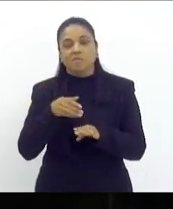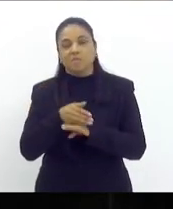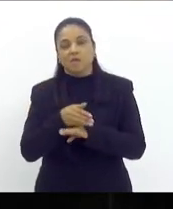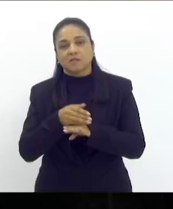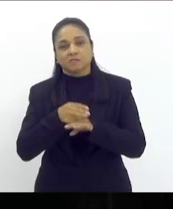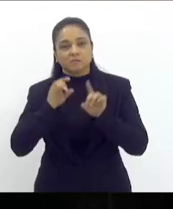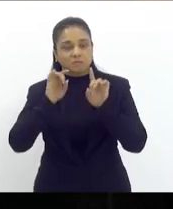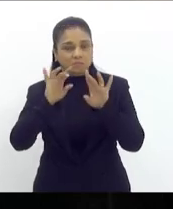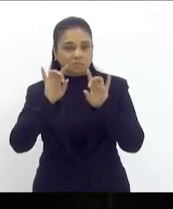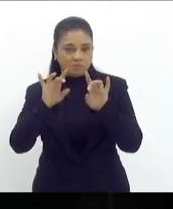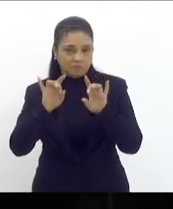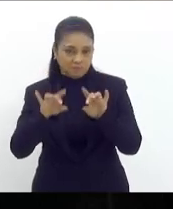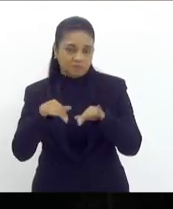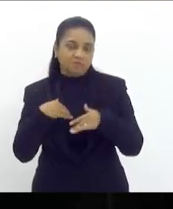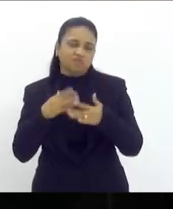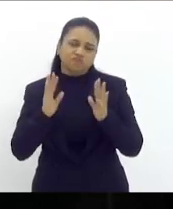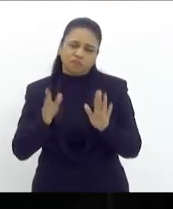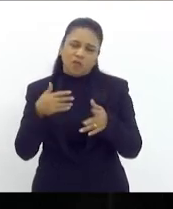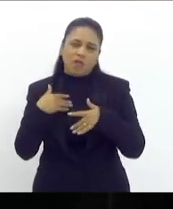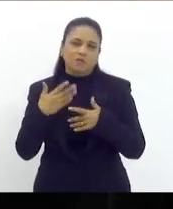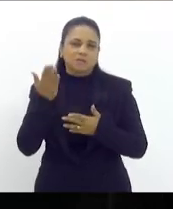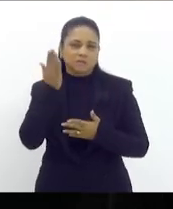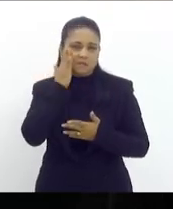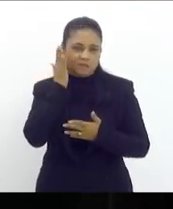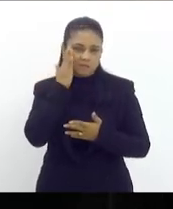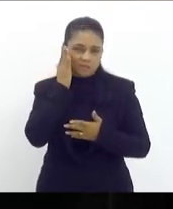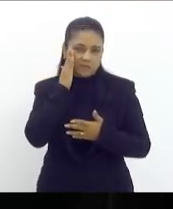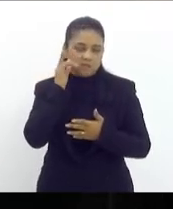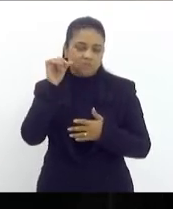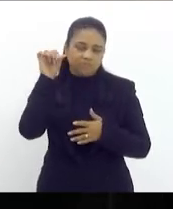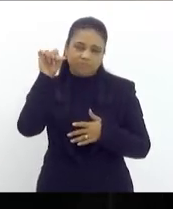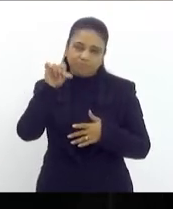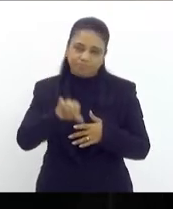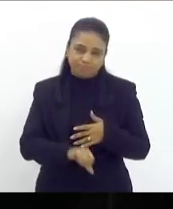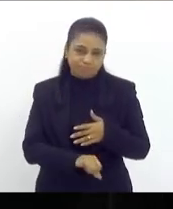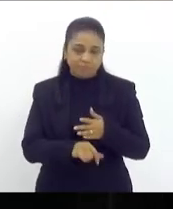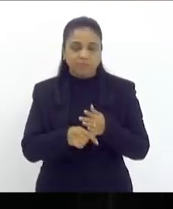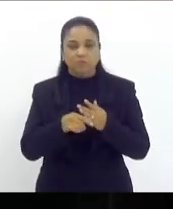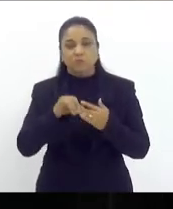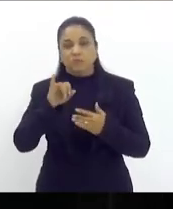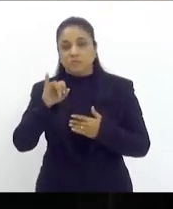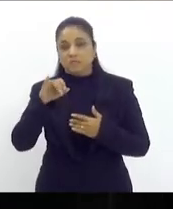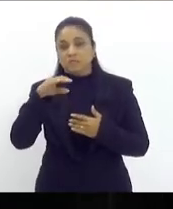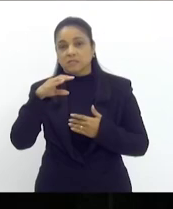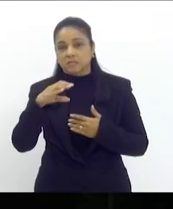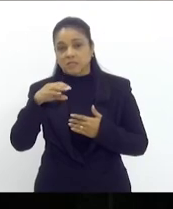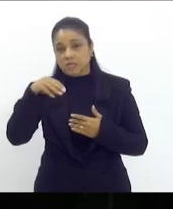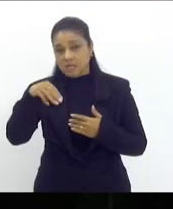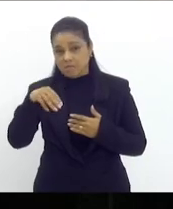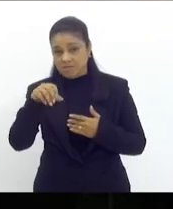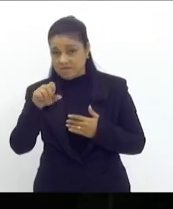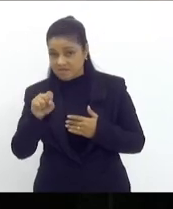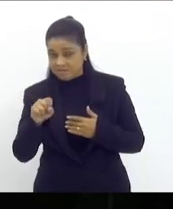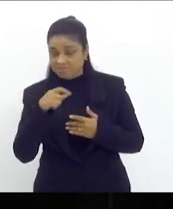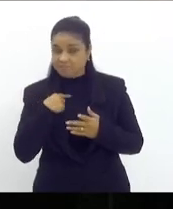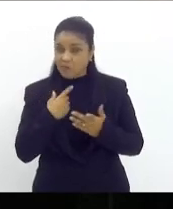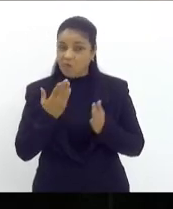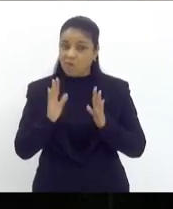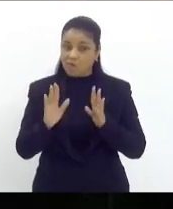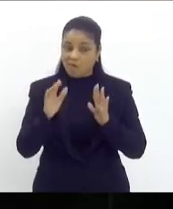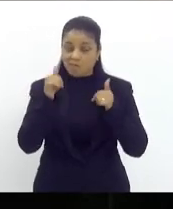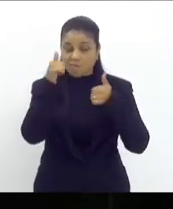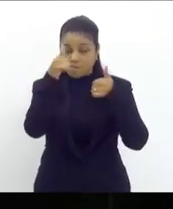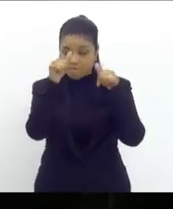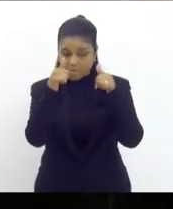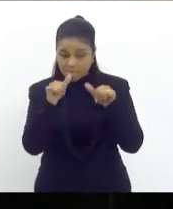esperada por todos a queda do ICMS então vamos analisar por que